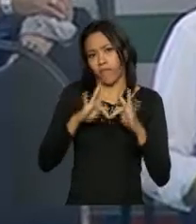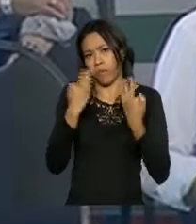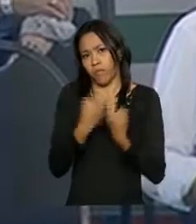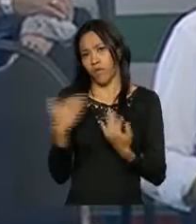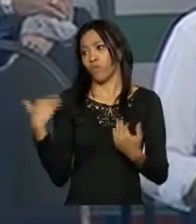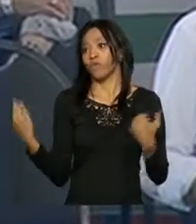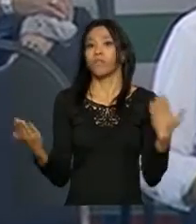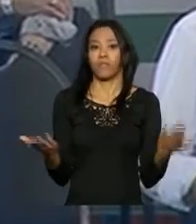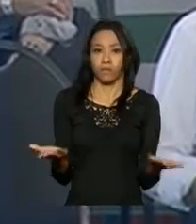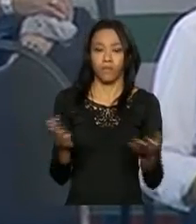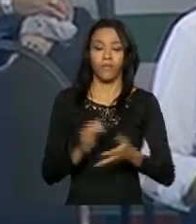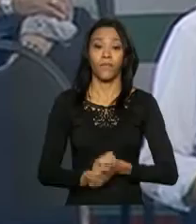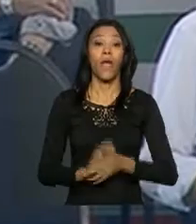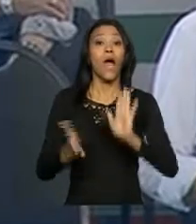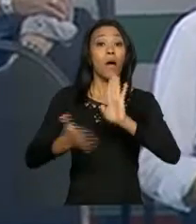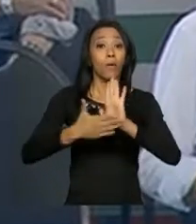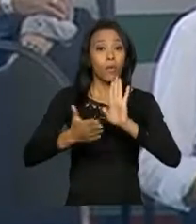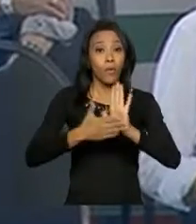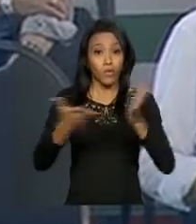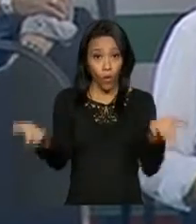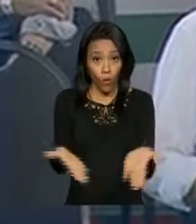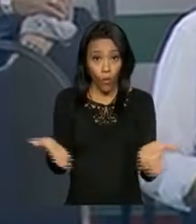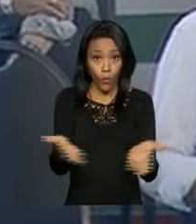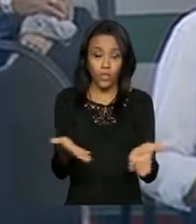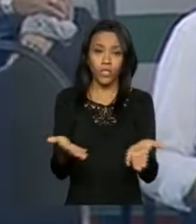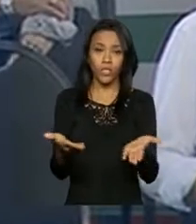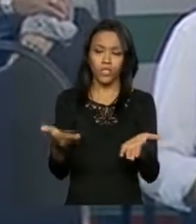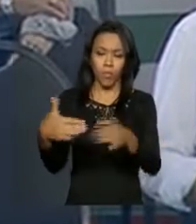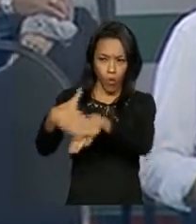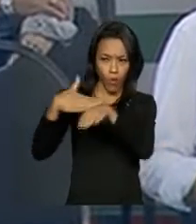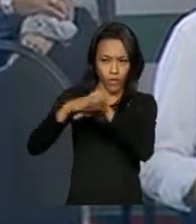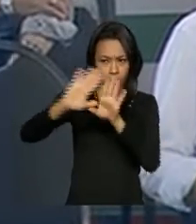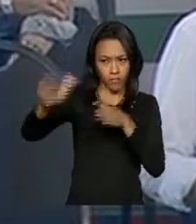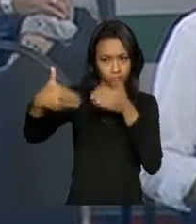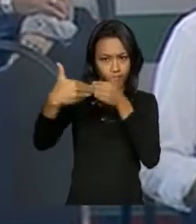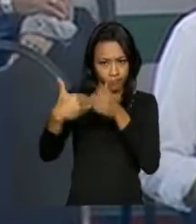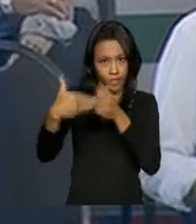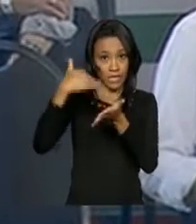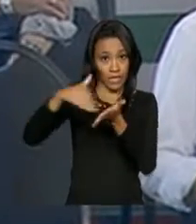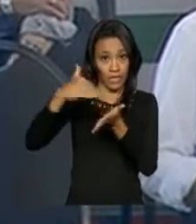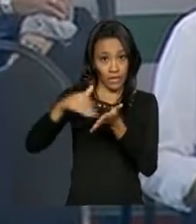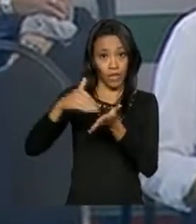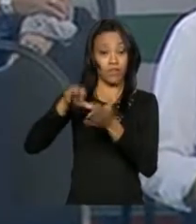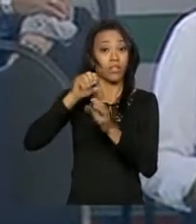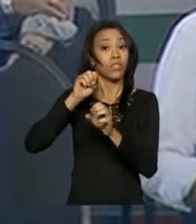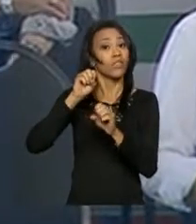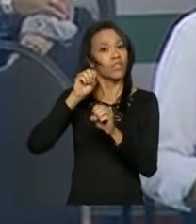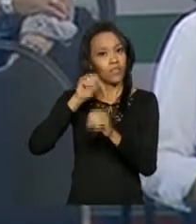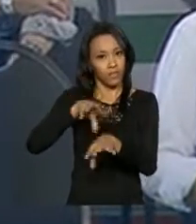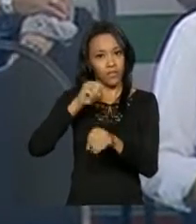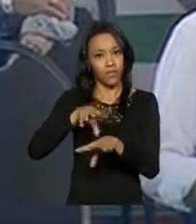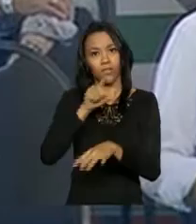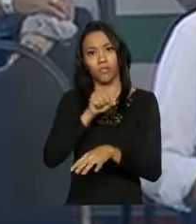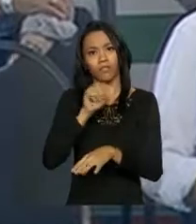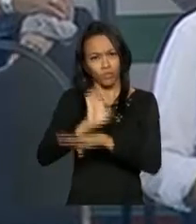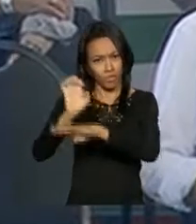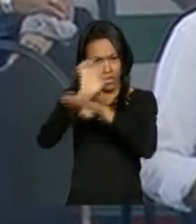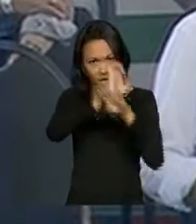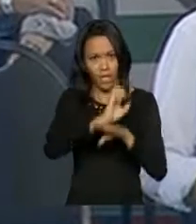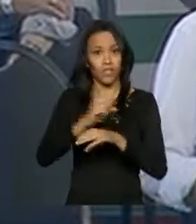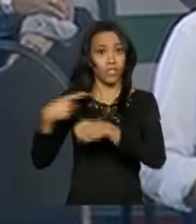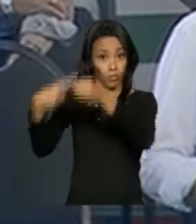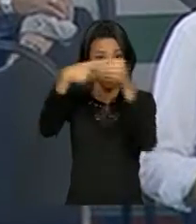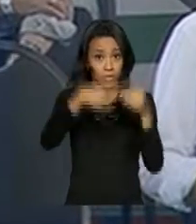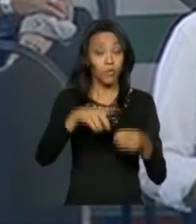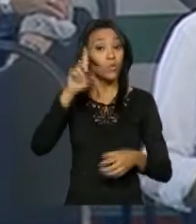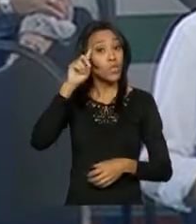A proposta que nós estamos conversando com o secretário de Educação dos estados e municípios, e presta atenção é o seguinte, no dia